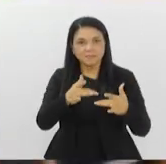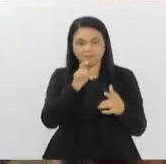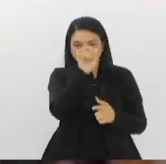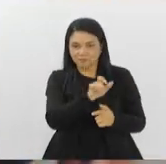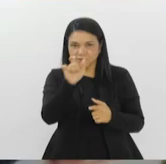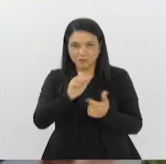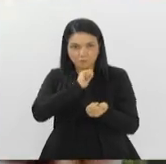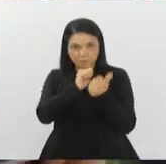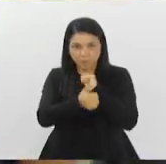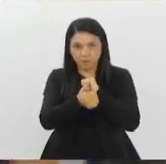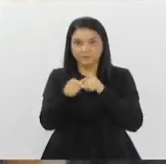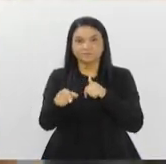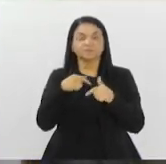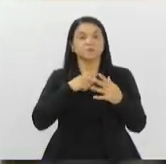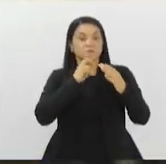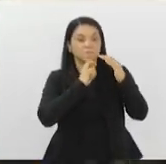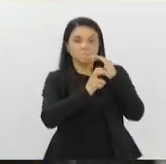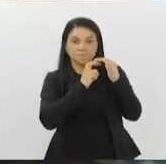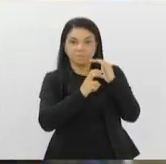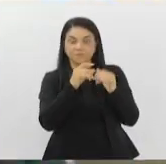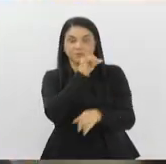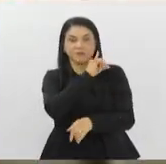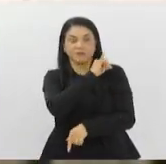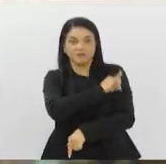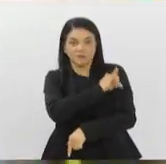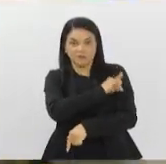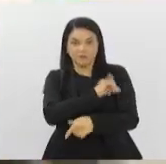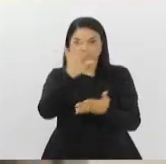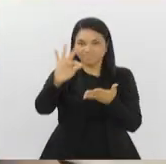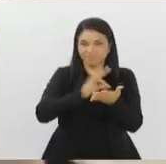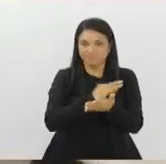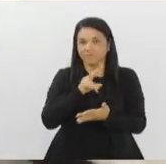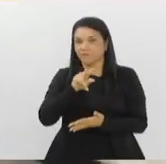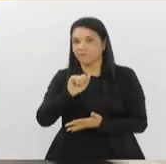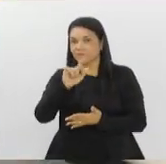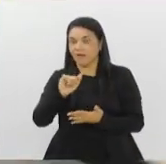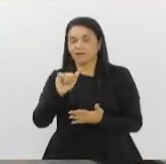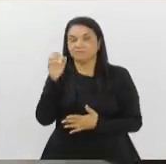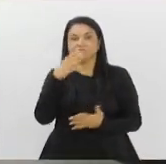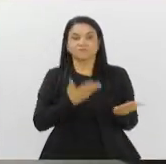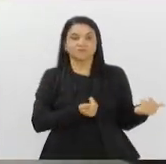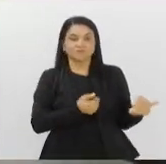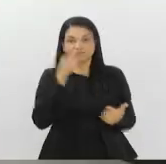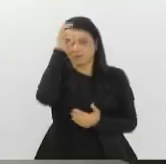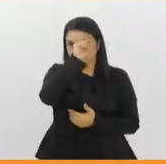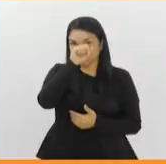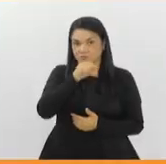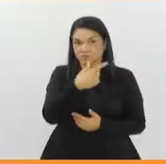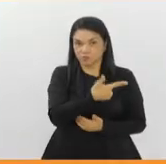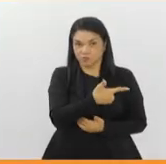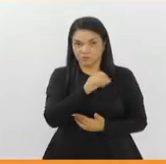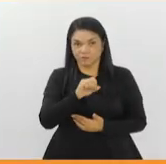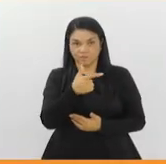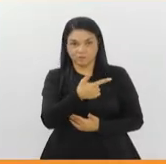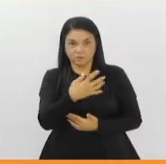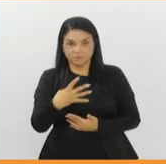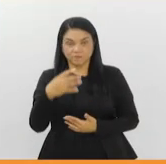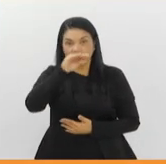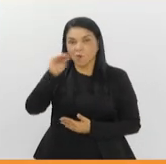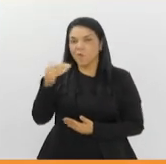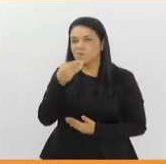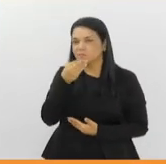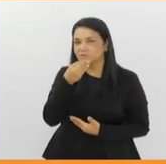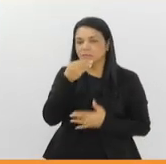O Metro Rio está com inscrições abertas até amanhã para vagas de Jovem Aprendiz 2024. As oportunidades são